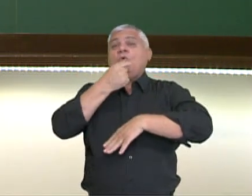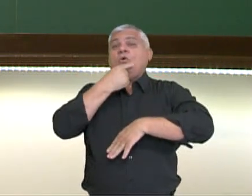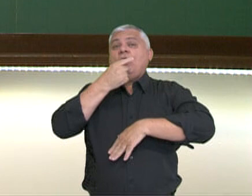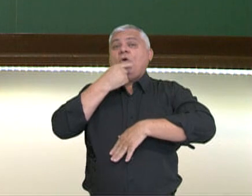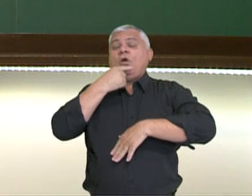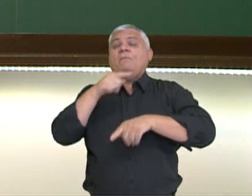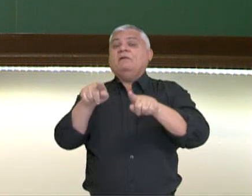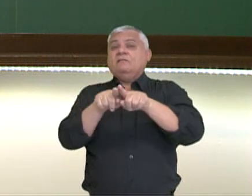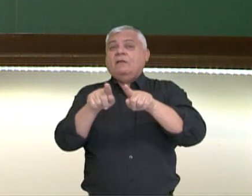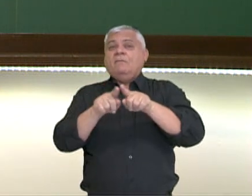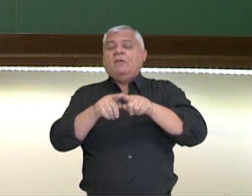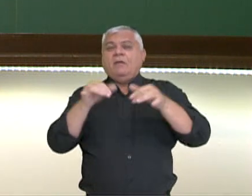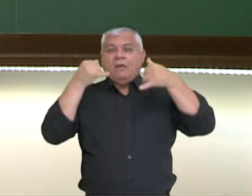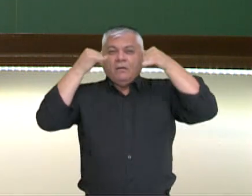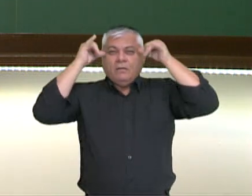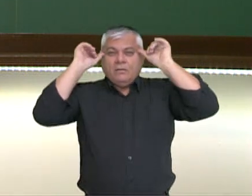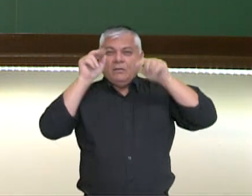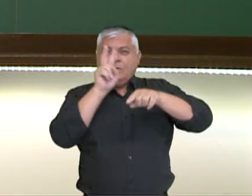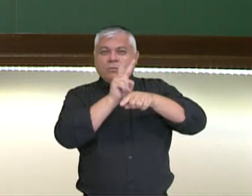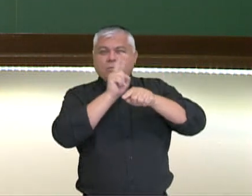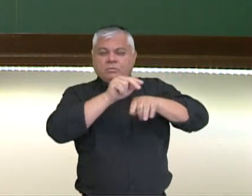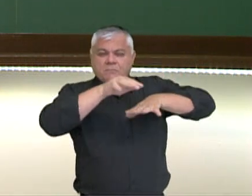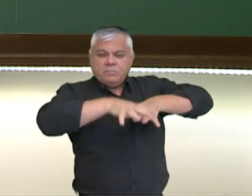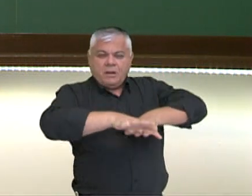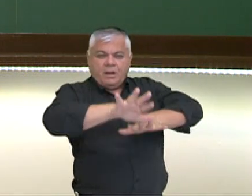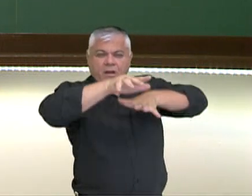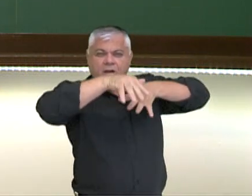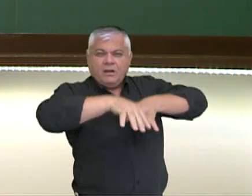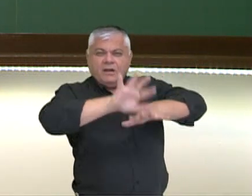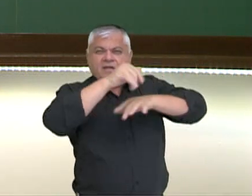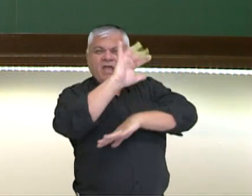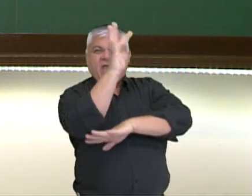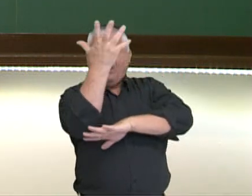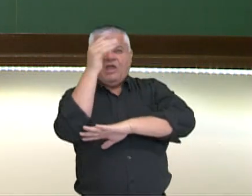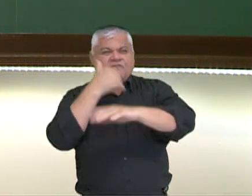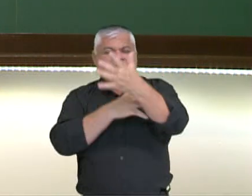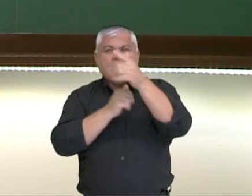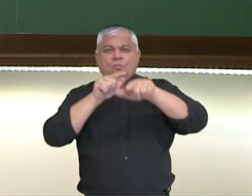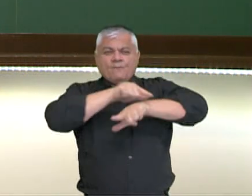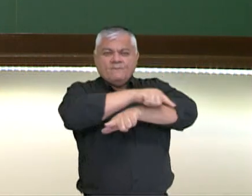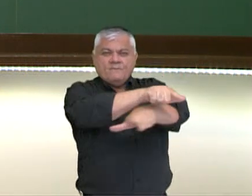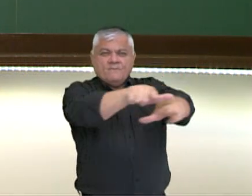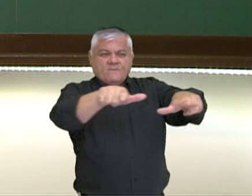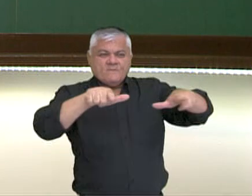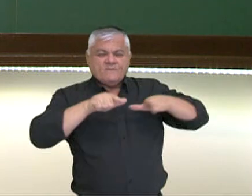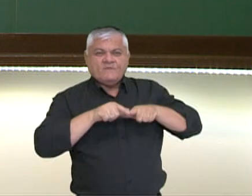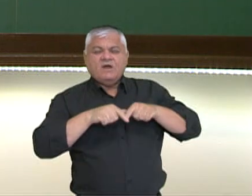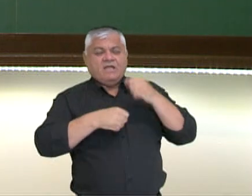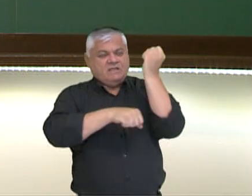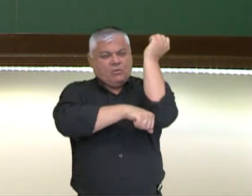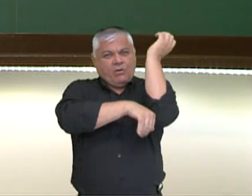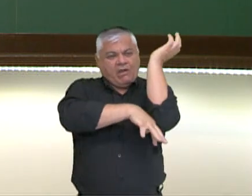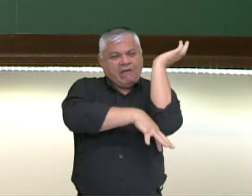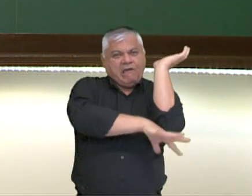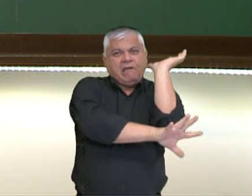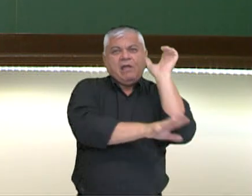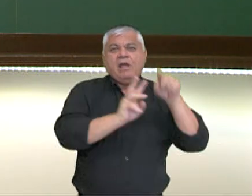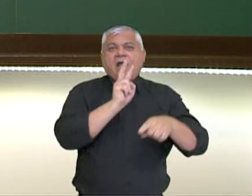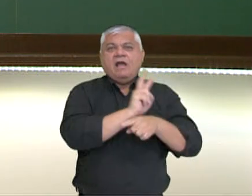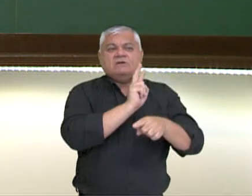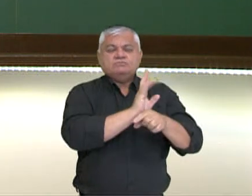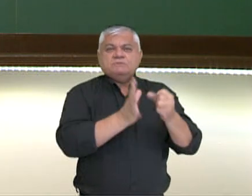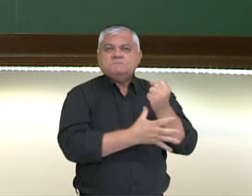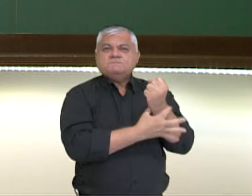à pecuária e também à retirada da cobertura vegetal, pois as raízes das plantas também auxiliam na